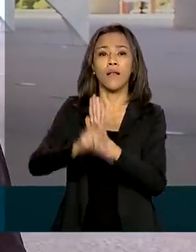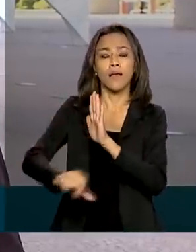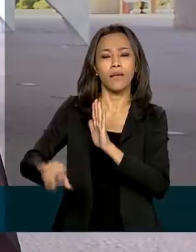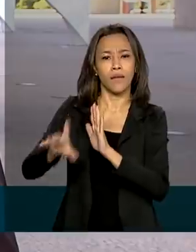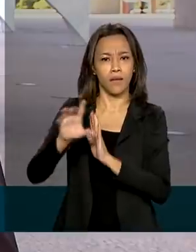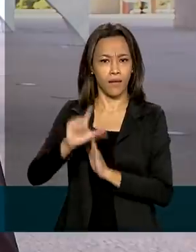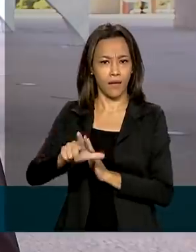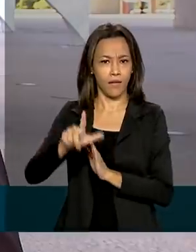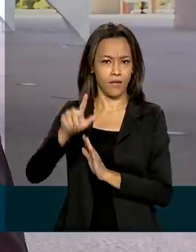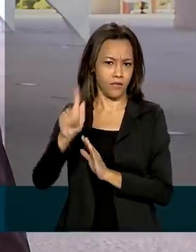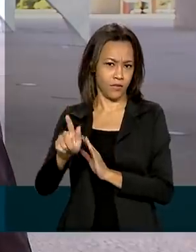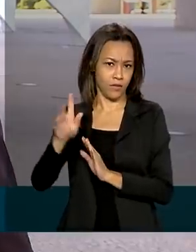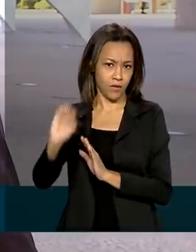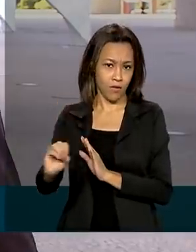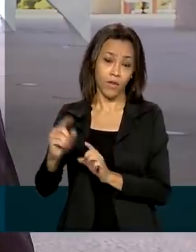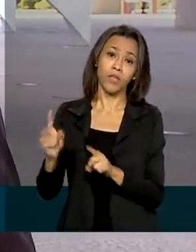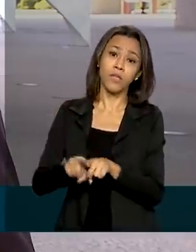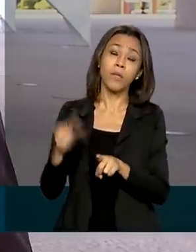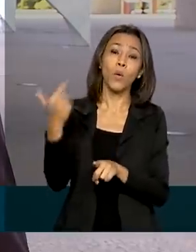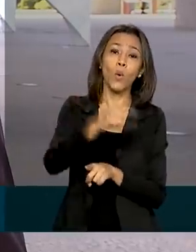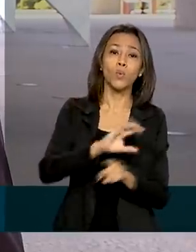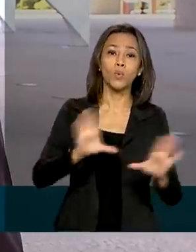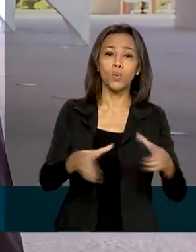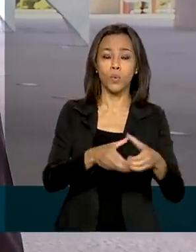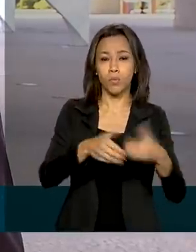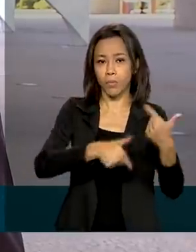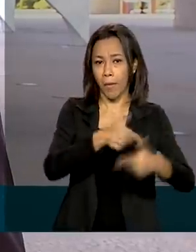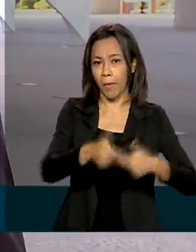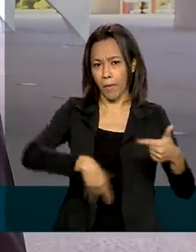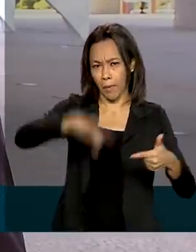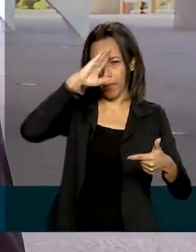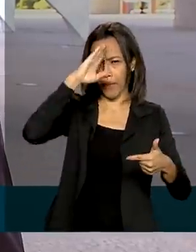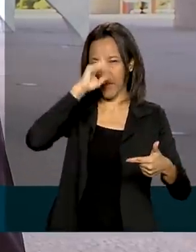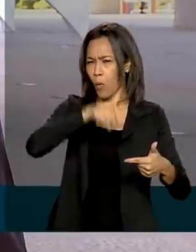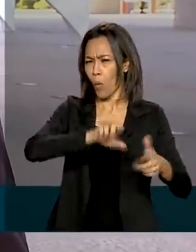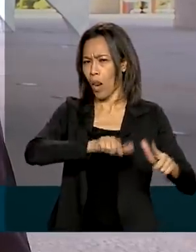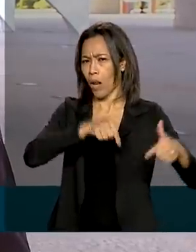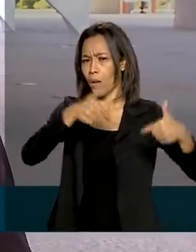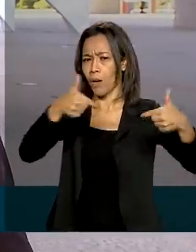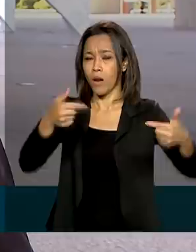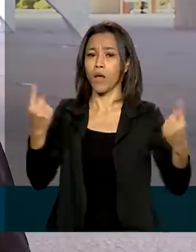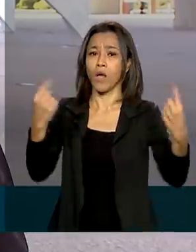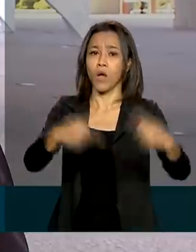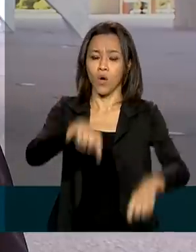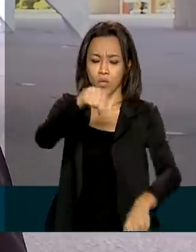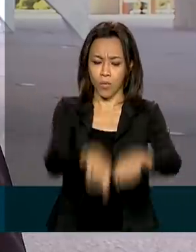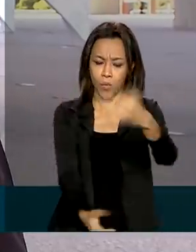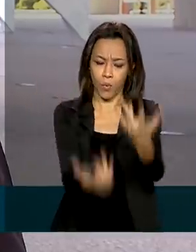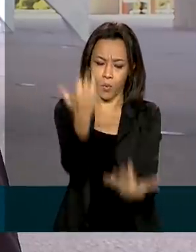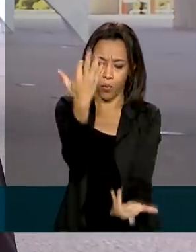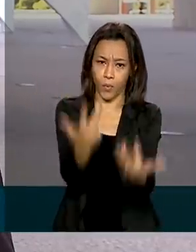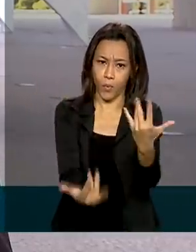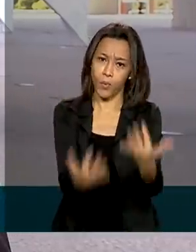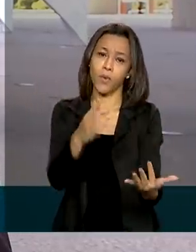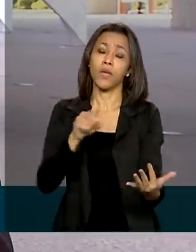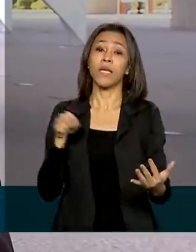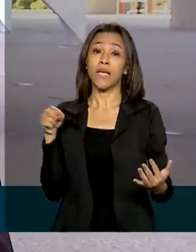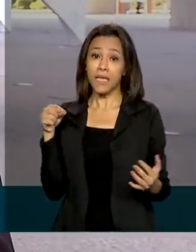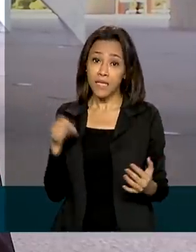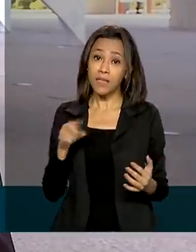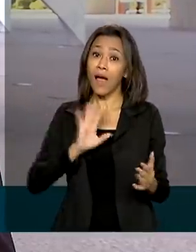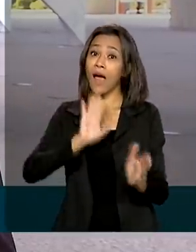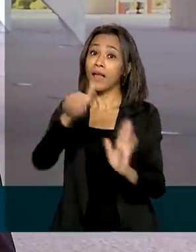Operação Verde Brasil 2, que combate crimes ambientais e focos de incêndio na Amazônia. Essa operação foi estendida até o dia